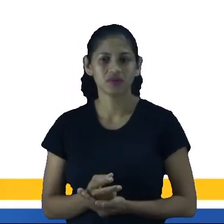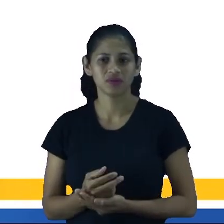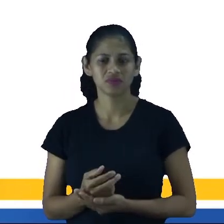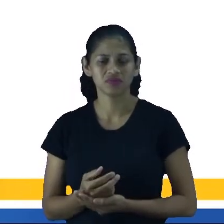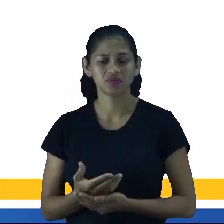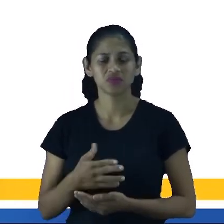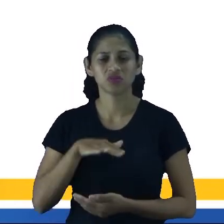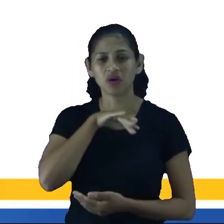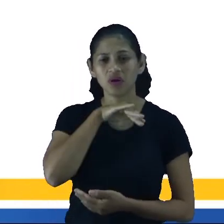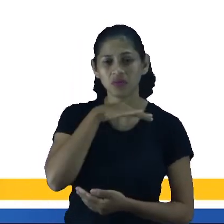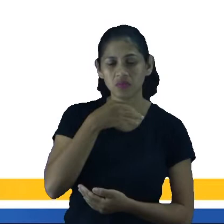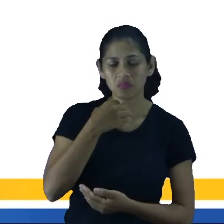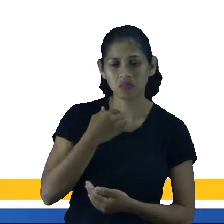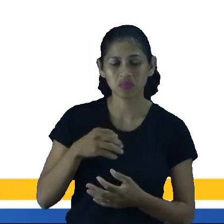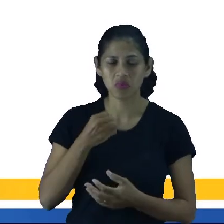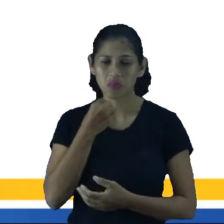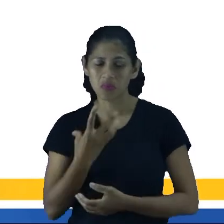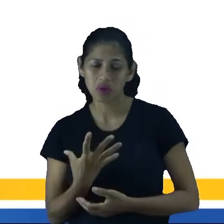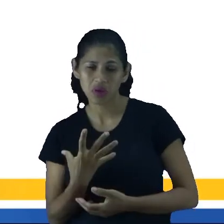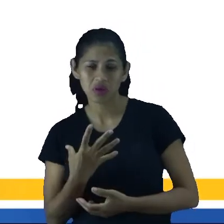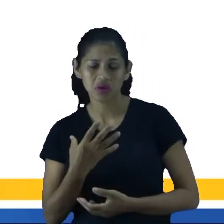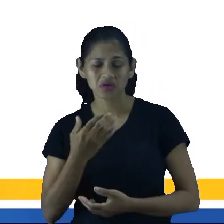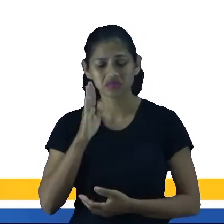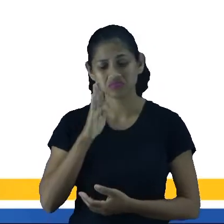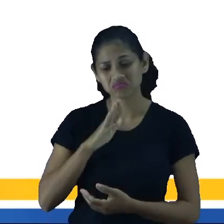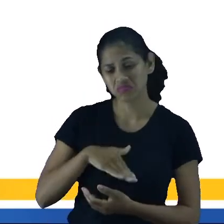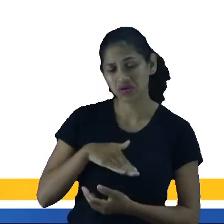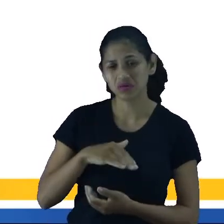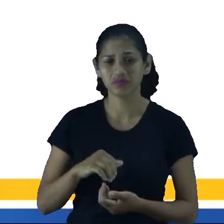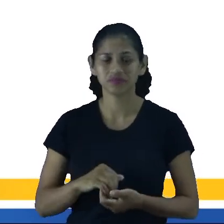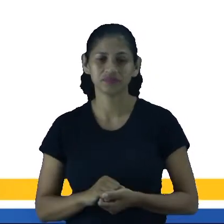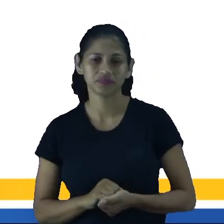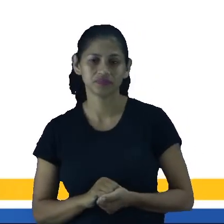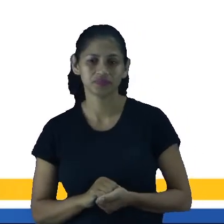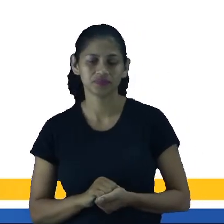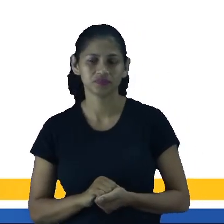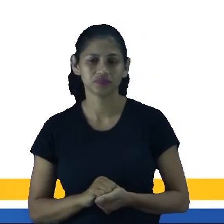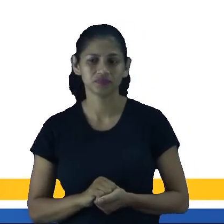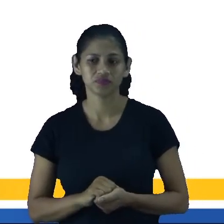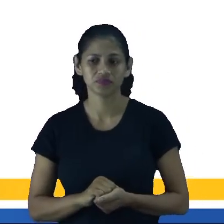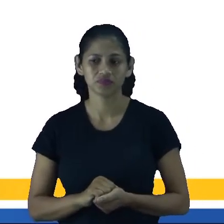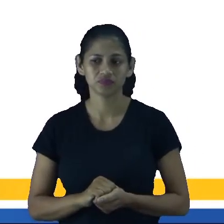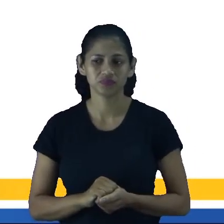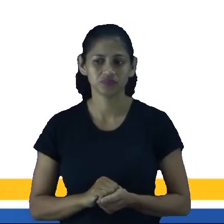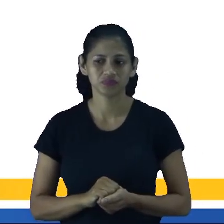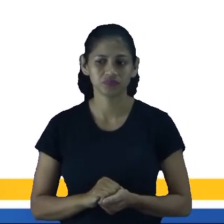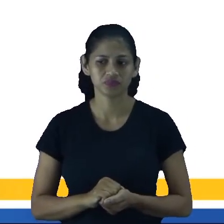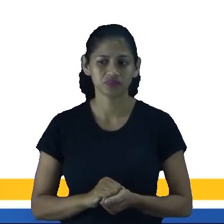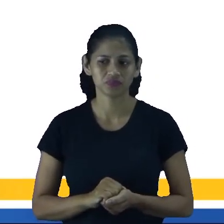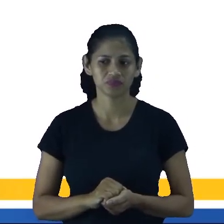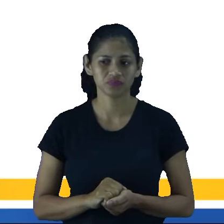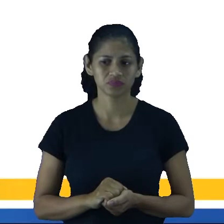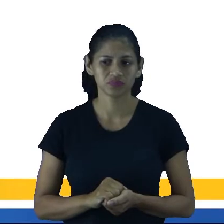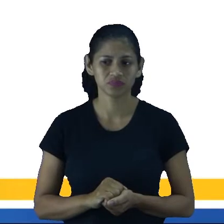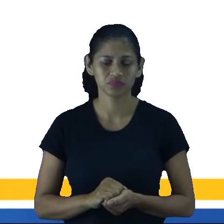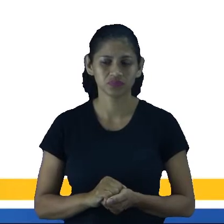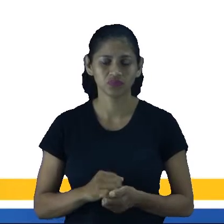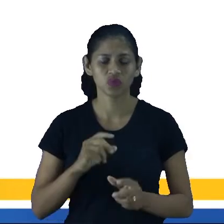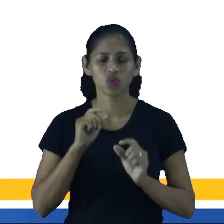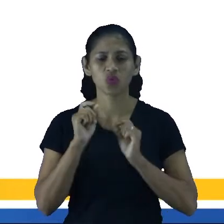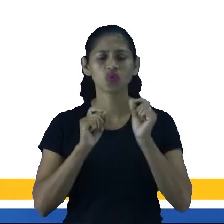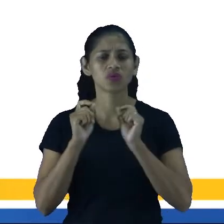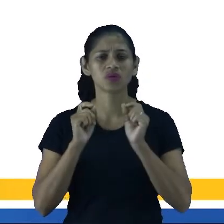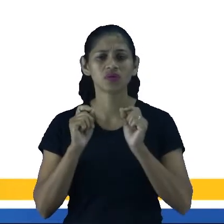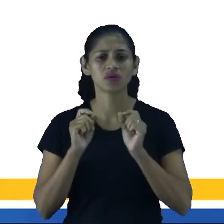está mal, tá? Esse possível é D. Esse possível é D está errado, né? Porque o que é